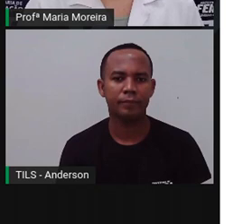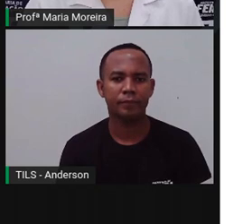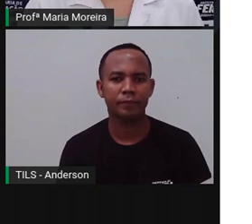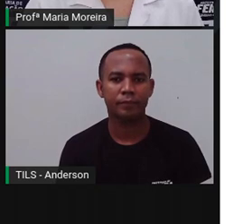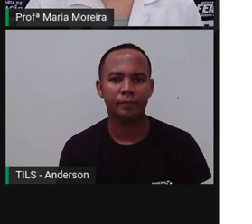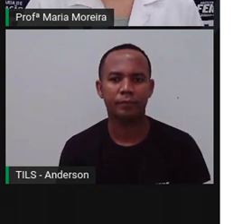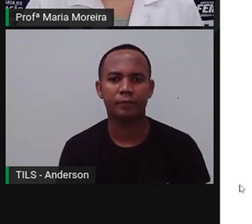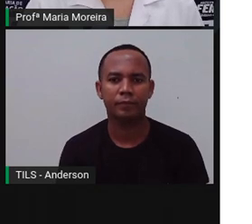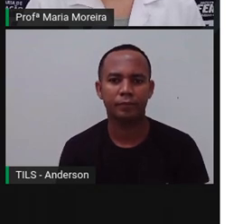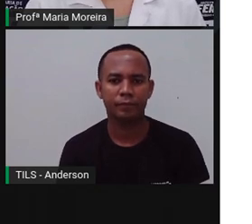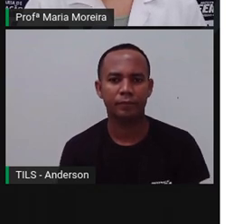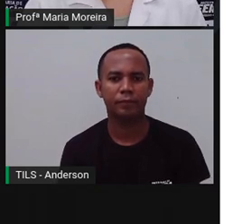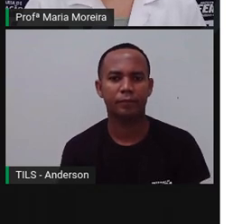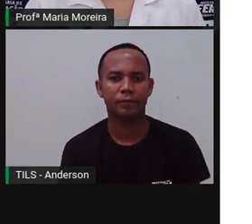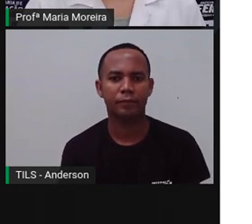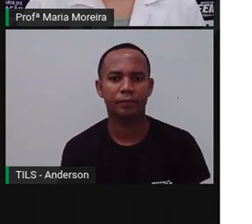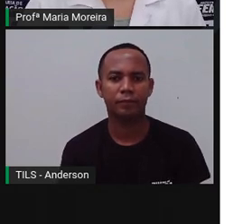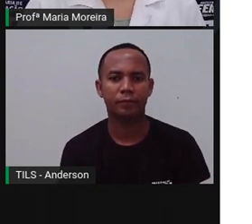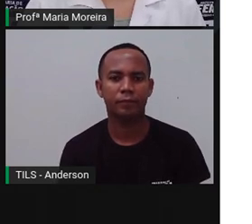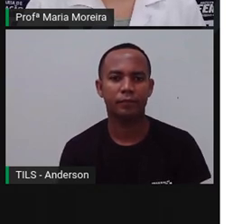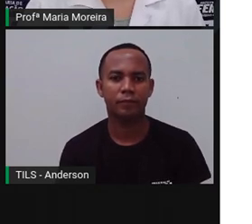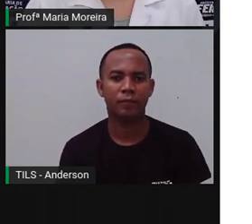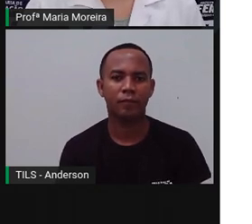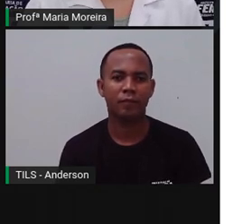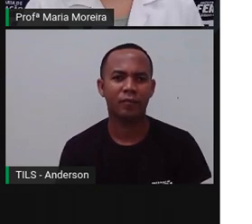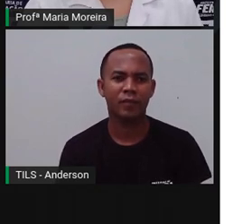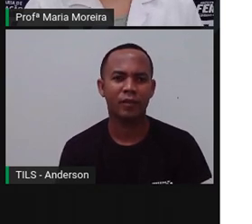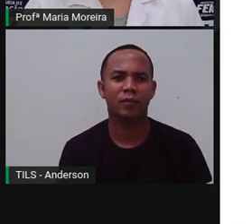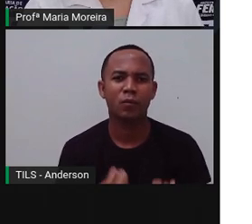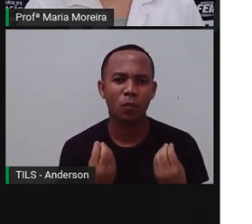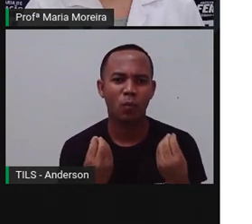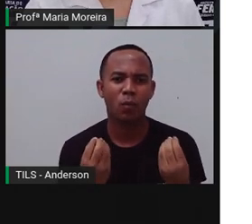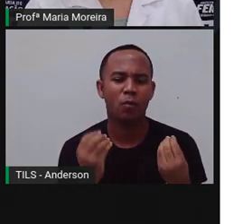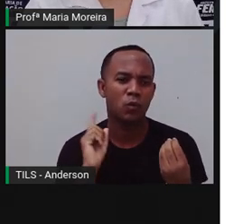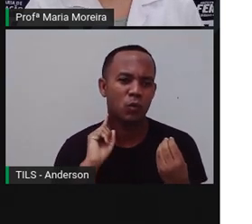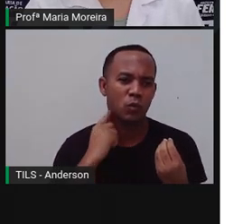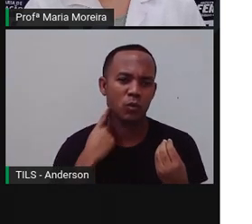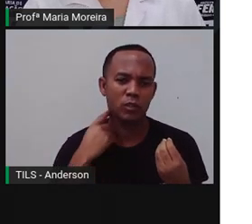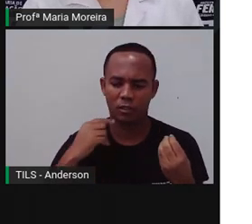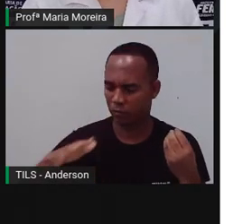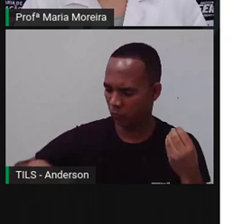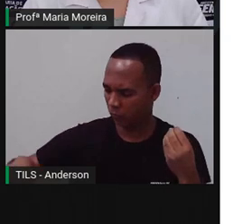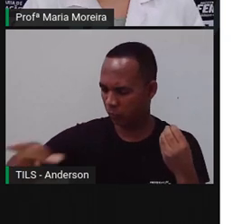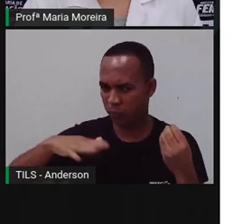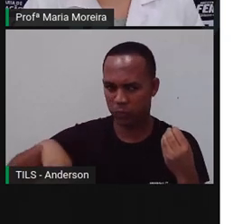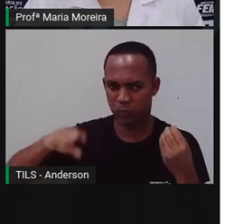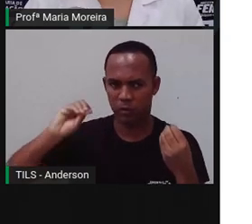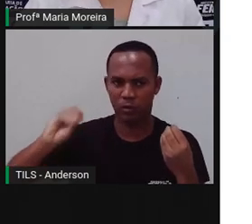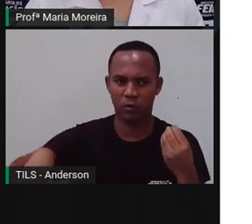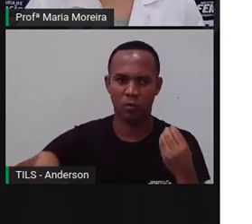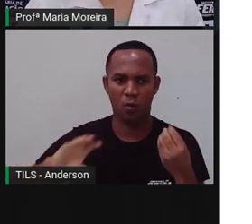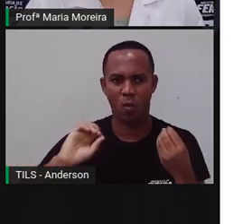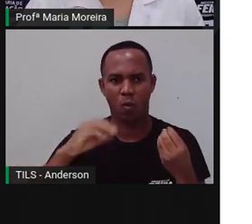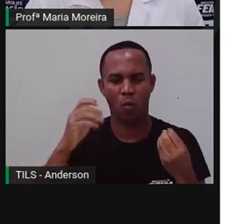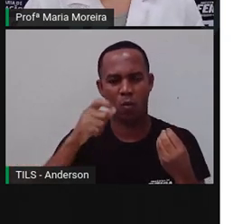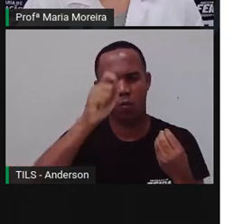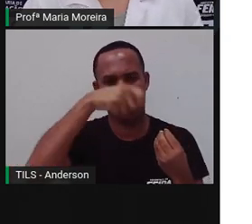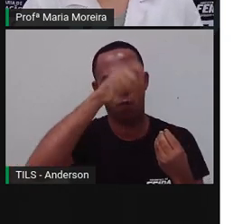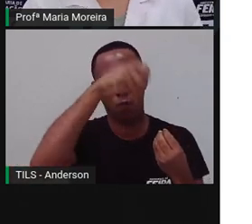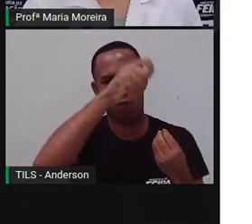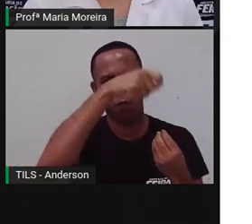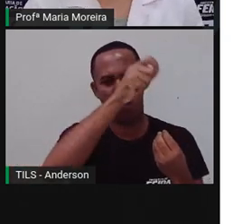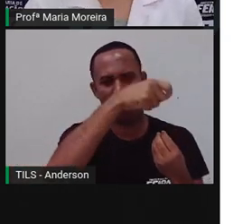Eita, desculpa. Não tem sentido sujar o chão, né? Não tem sentido riscar as paredes,